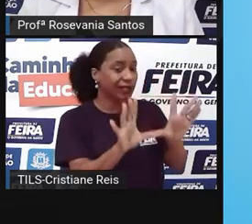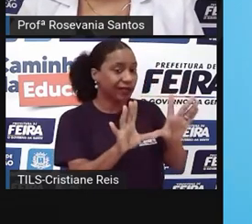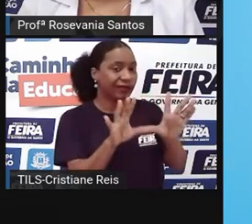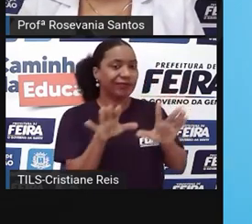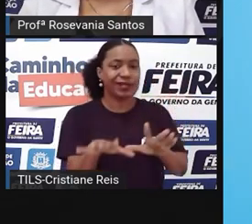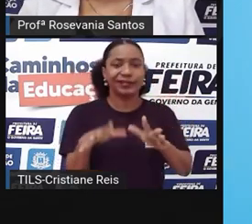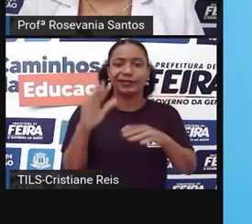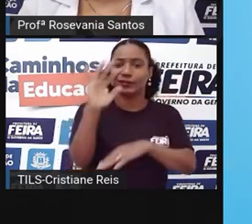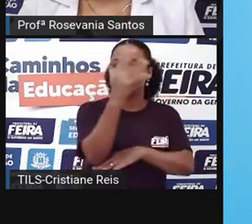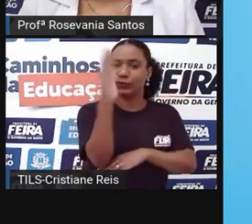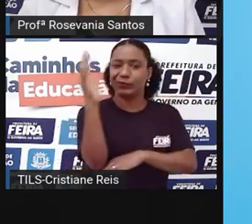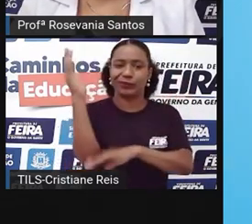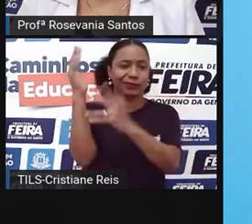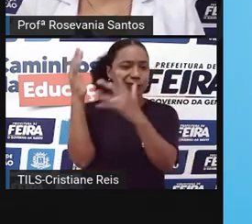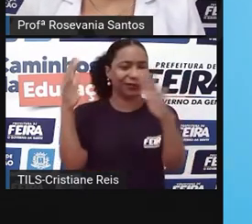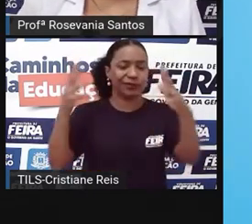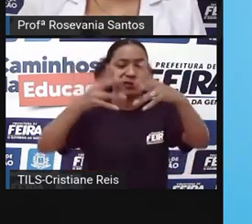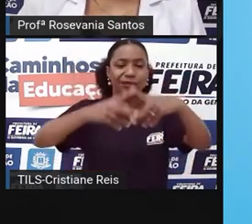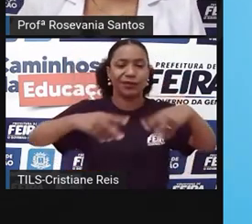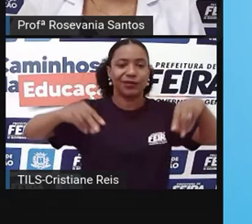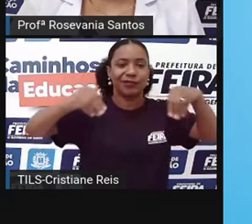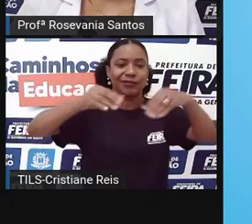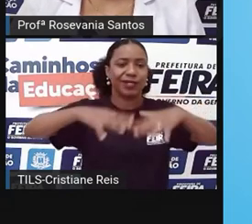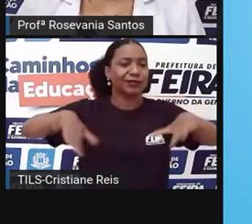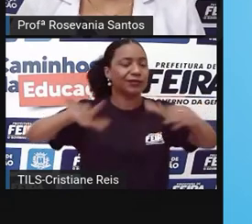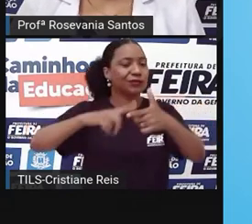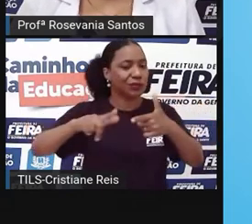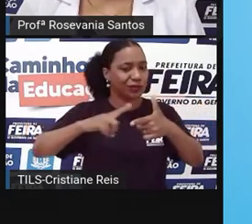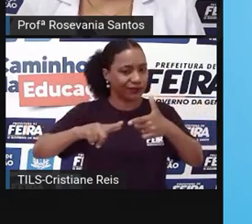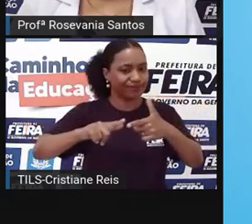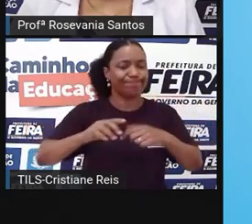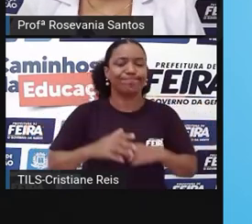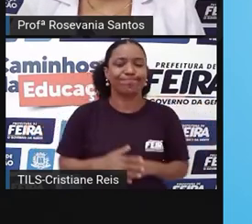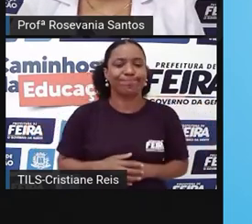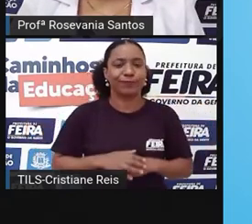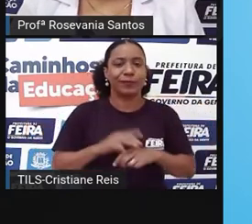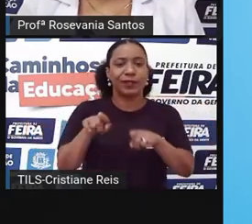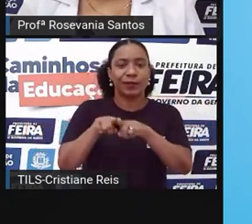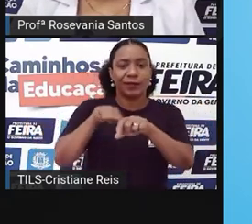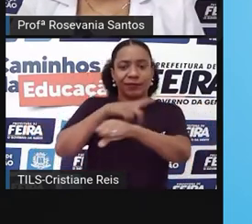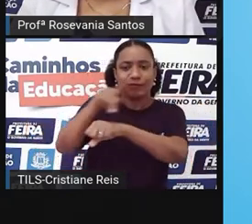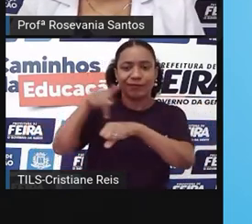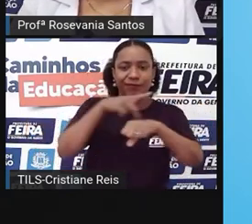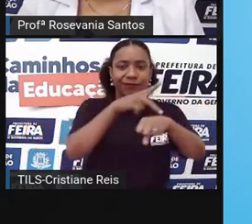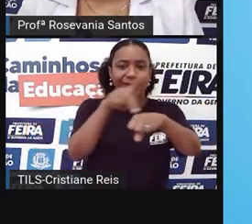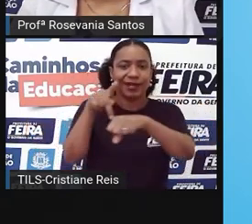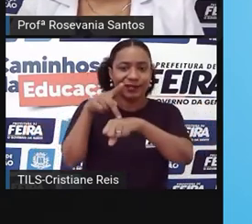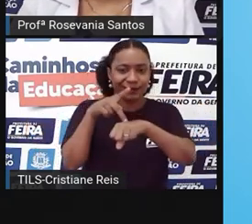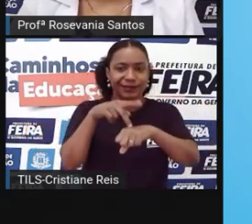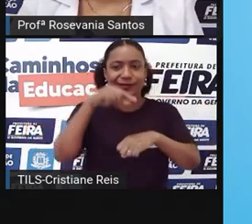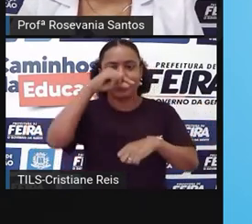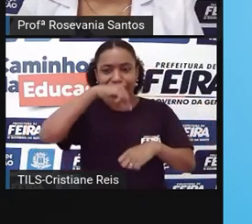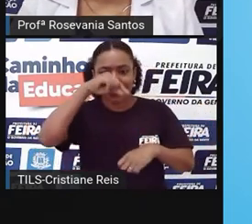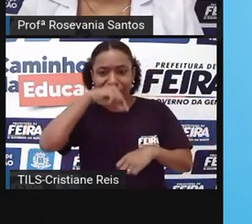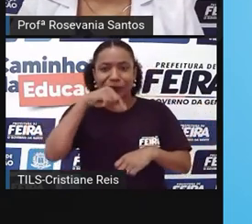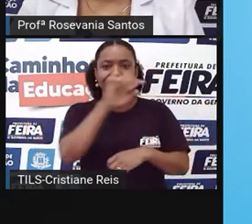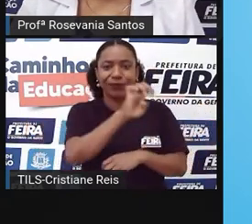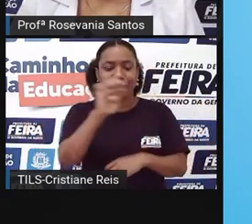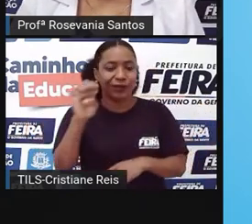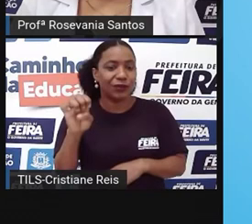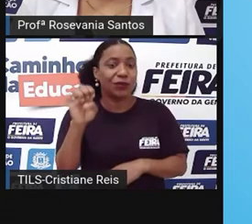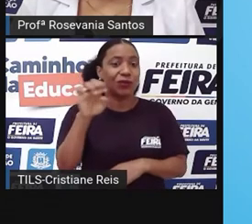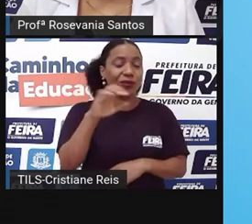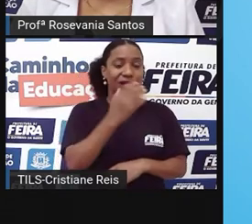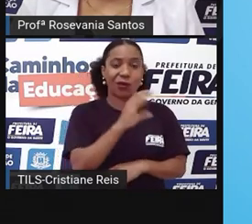Brasil, Bolívia, Peru, Equador e Venezuela, que também sofre, né, com a proliferação de pontos de mineração ilegal.